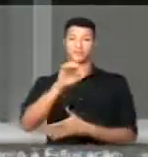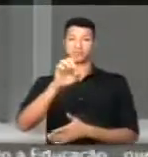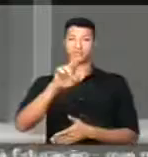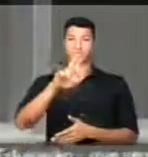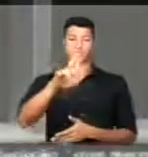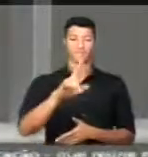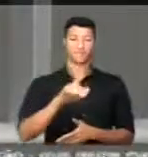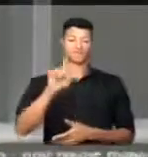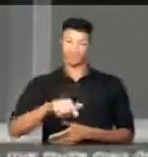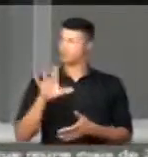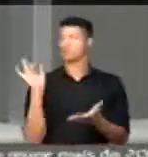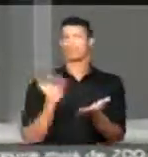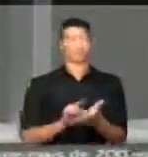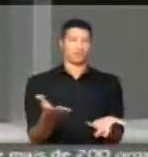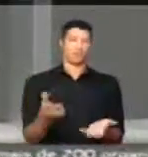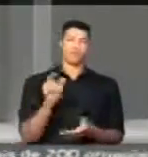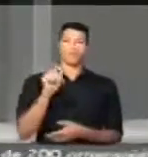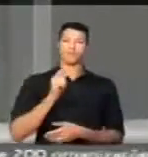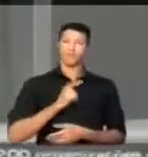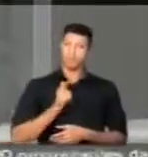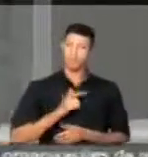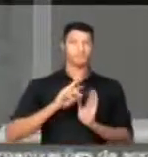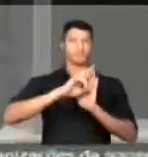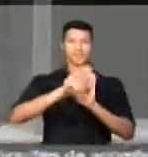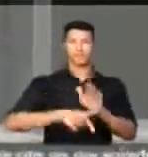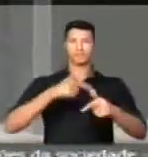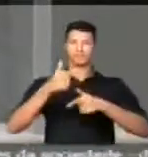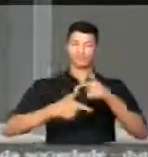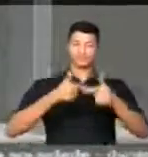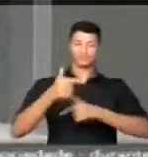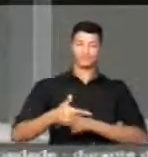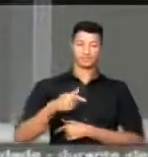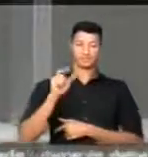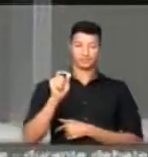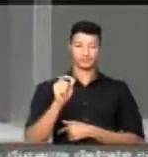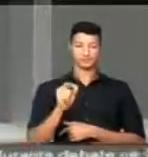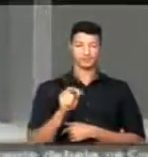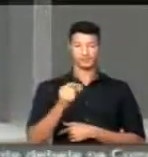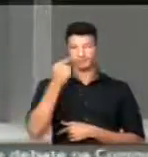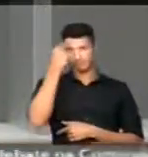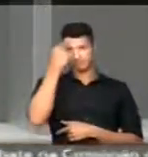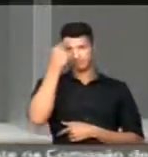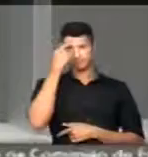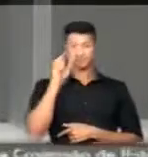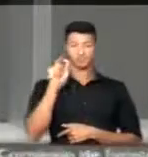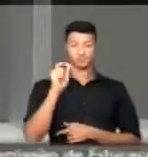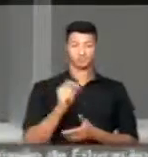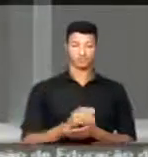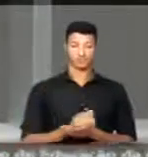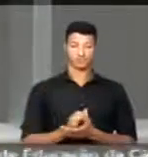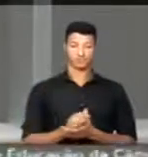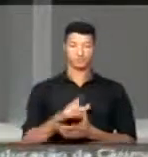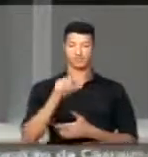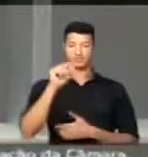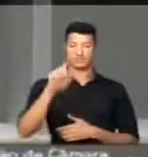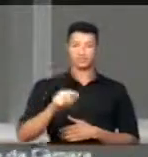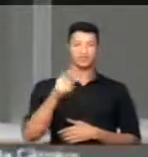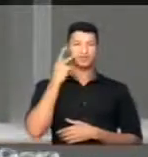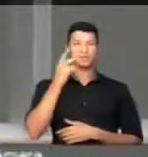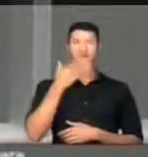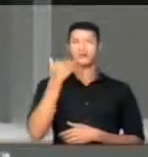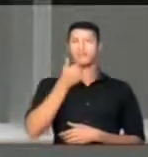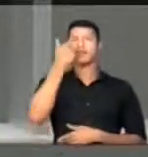DRU. É óbvio que tem muitos trabalhadores que pensam que isso aqui é para